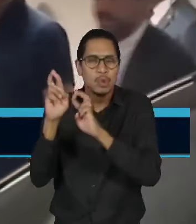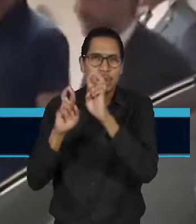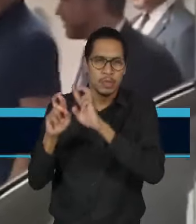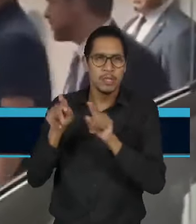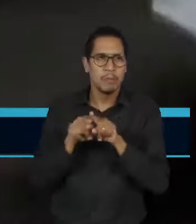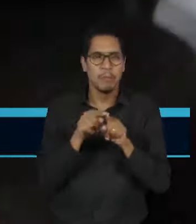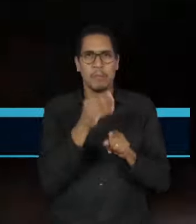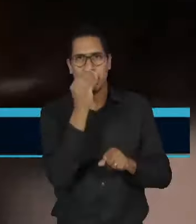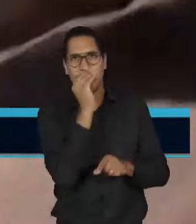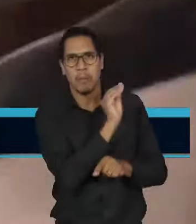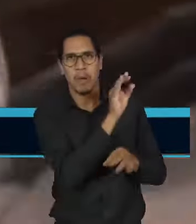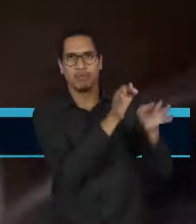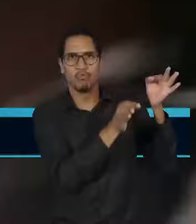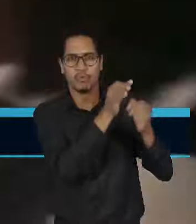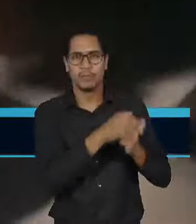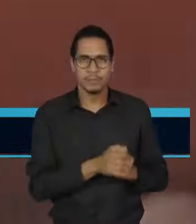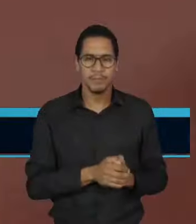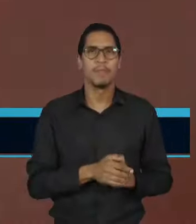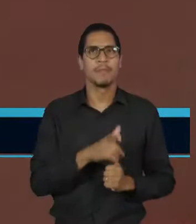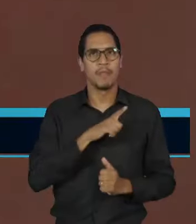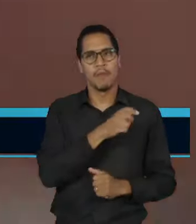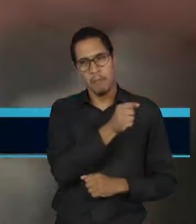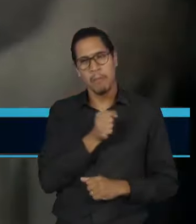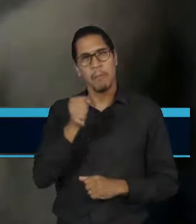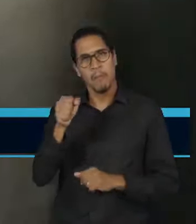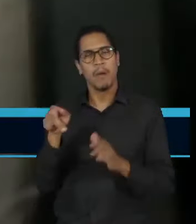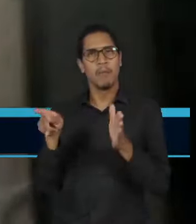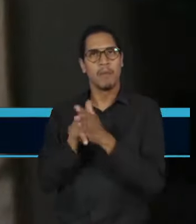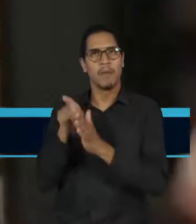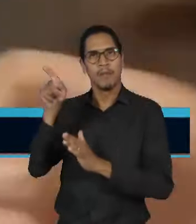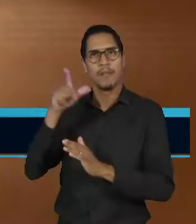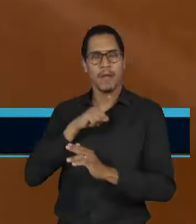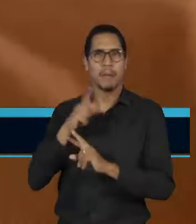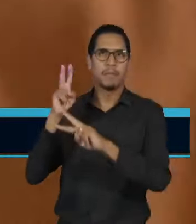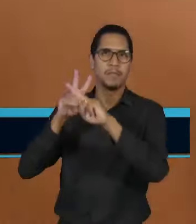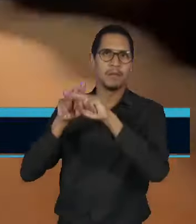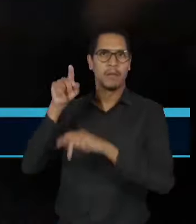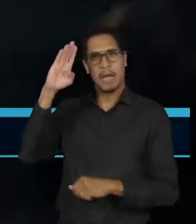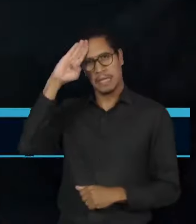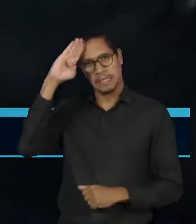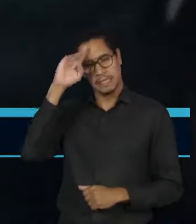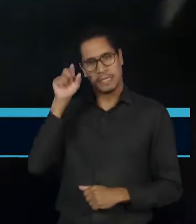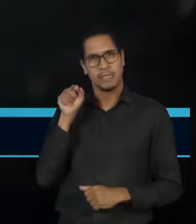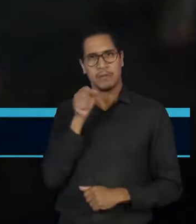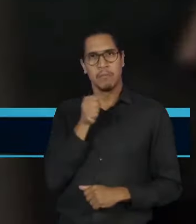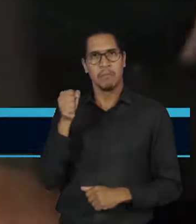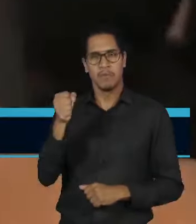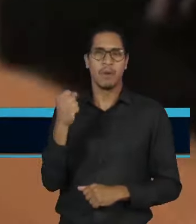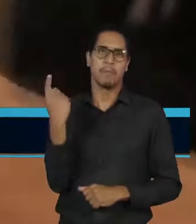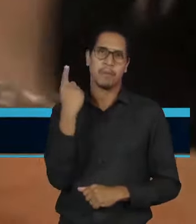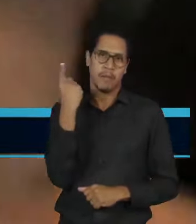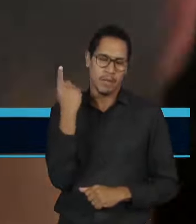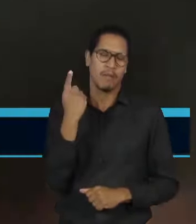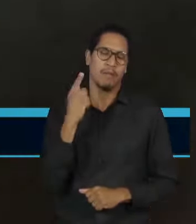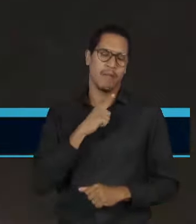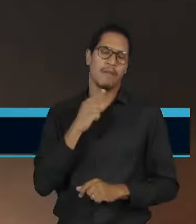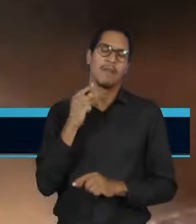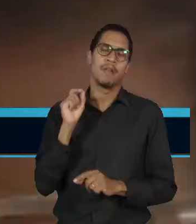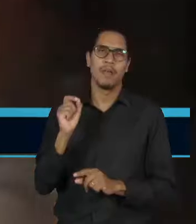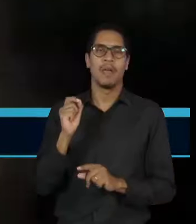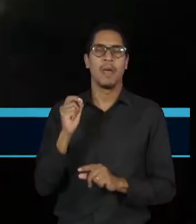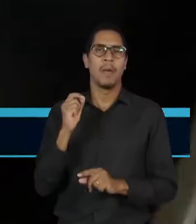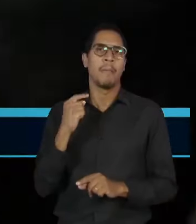judiciais. Foi levado para o Batalhão do Exército, onde também esteve quando foi detido pela primeira vez em maio do ano passado,